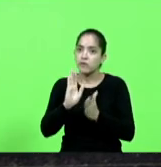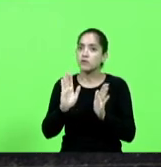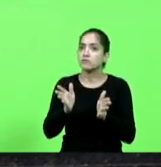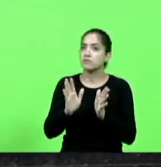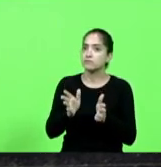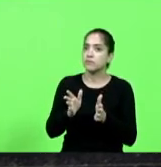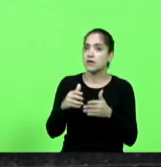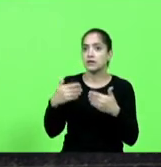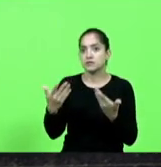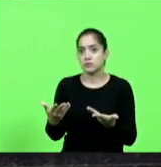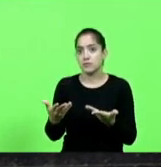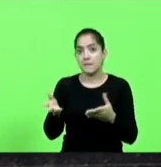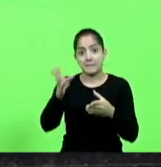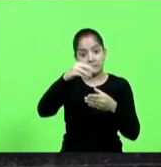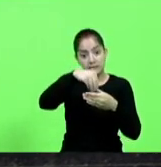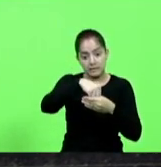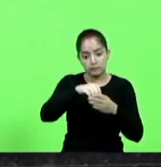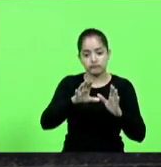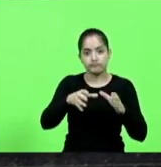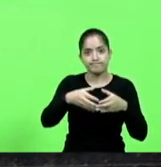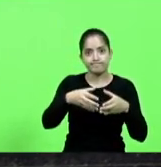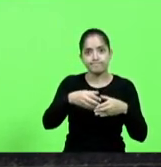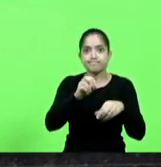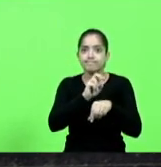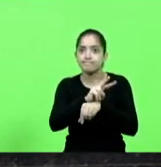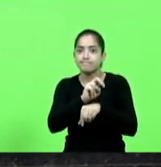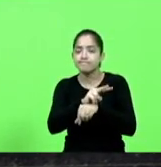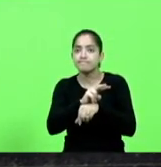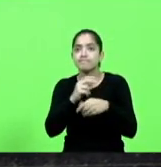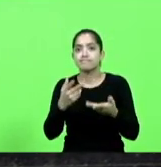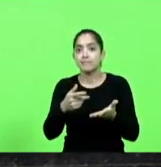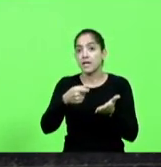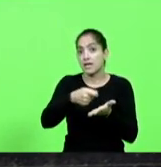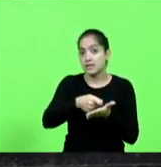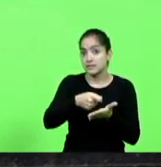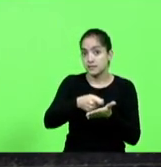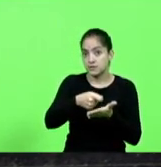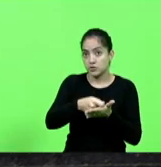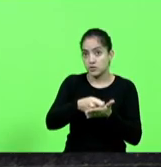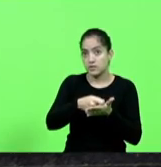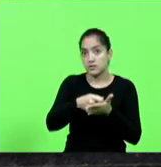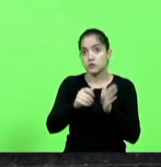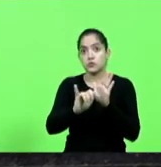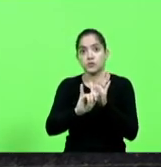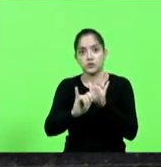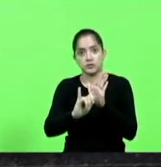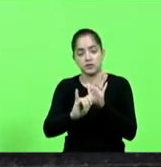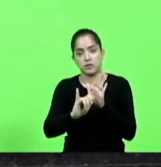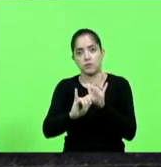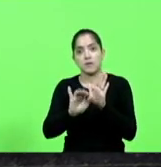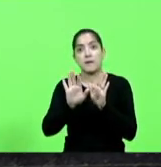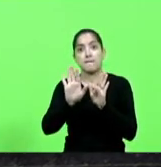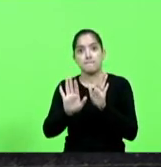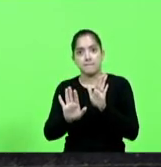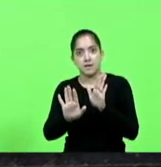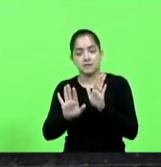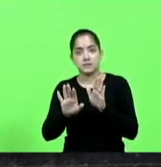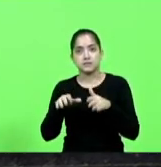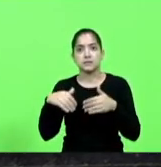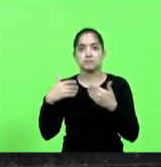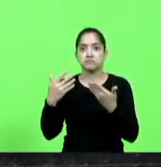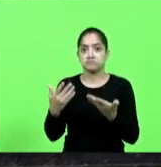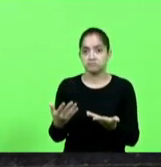estão dentro do número de vagas exigidas no edital do concurso agora se há uma